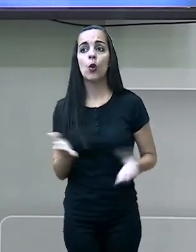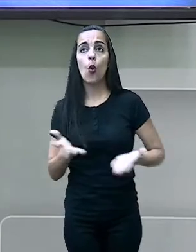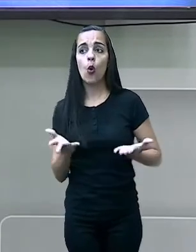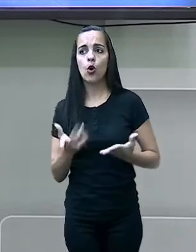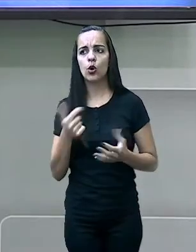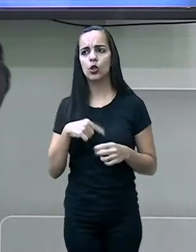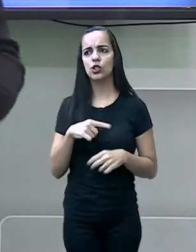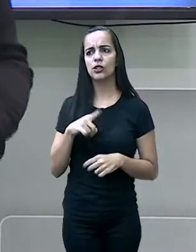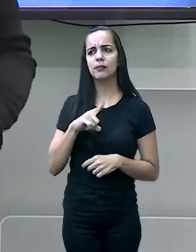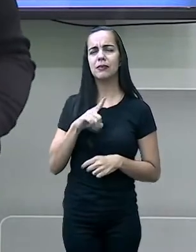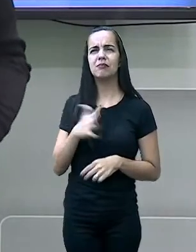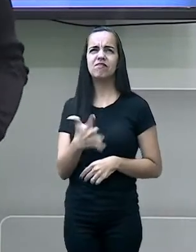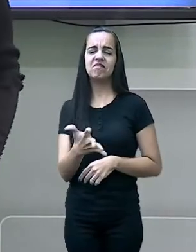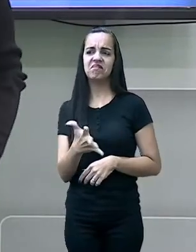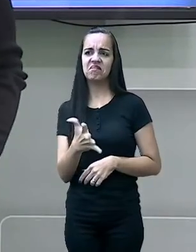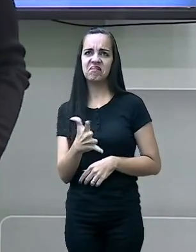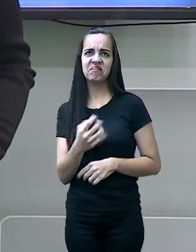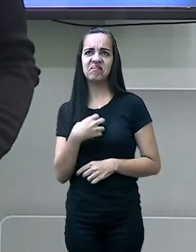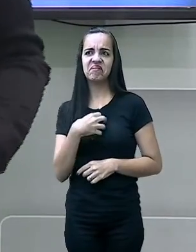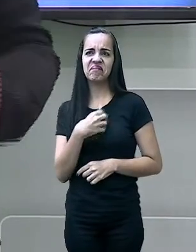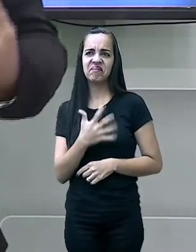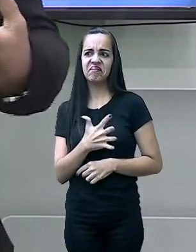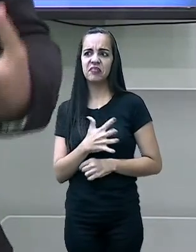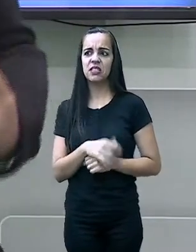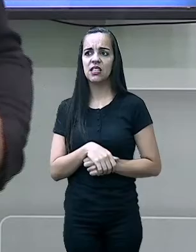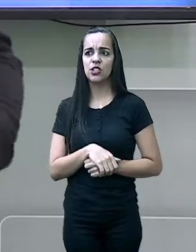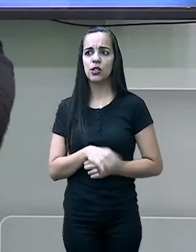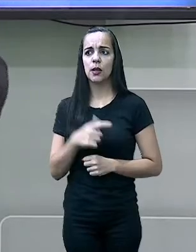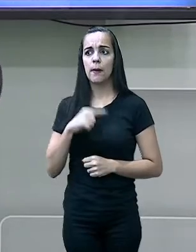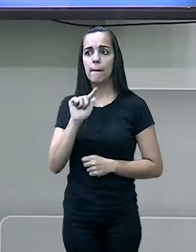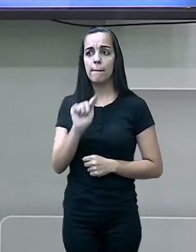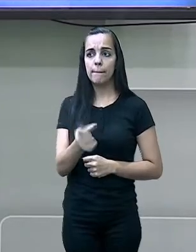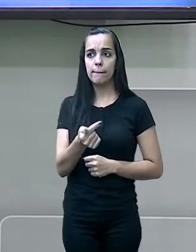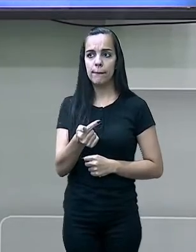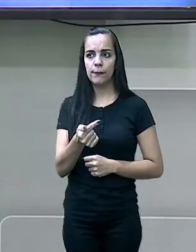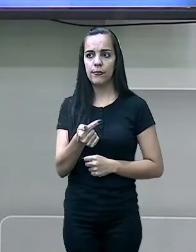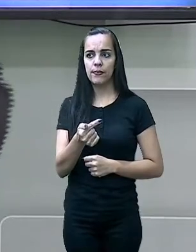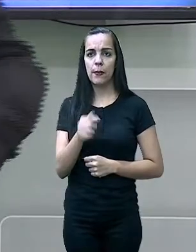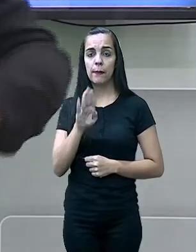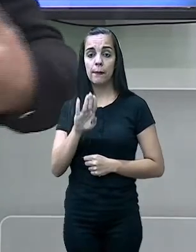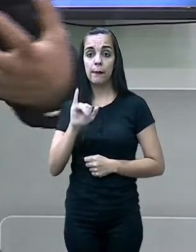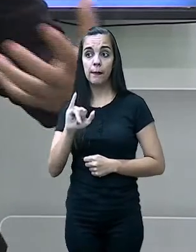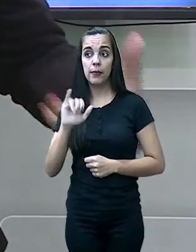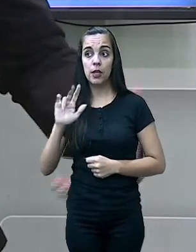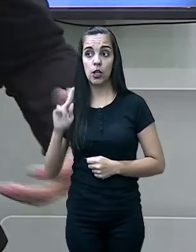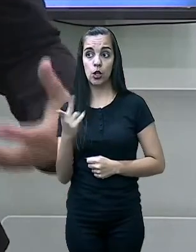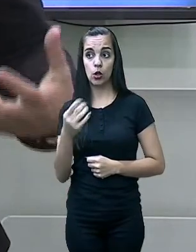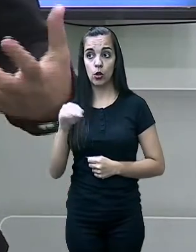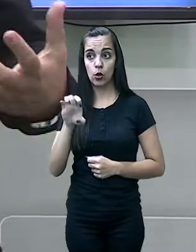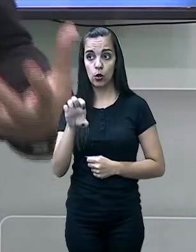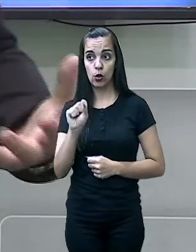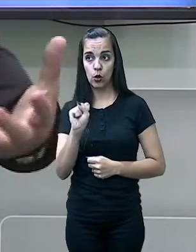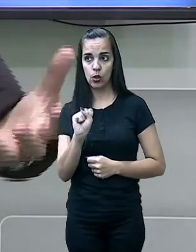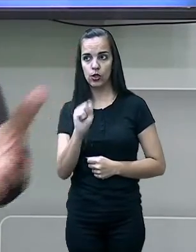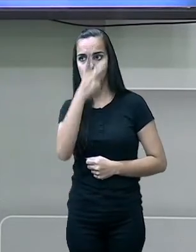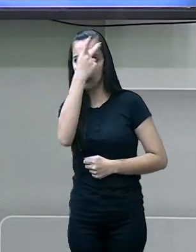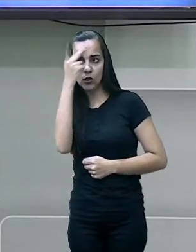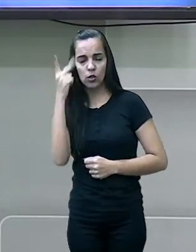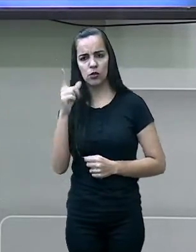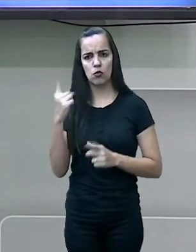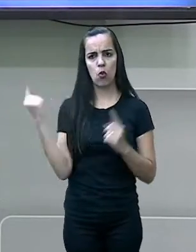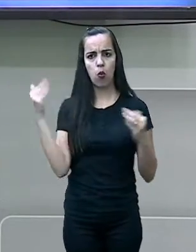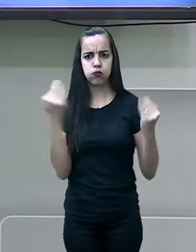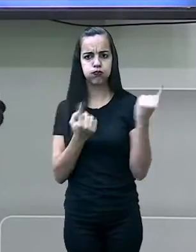temos aproximadamente sete bilhões, duzentos milhões de